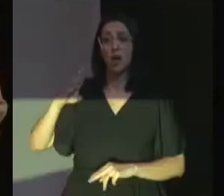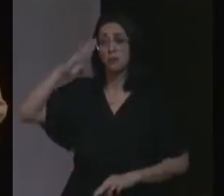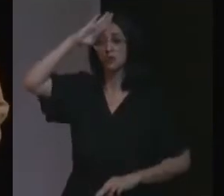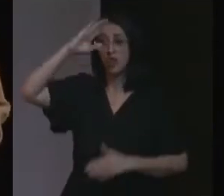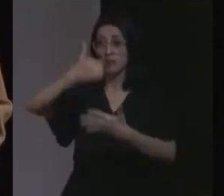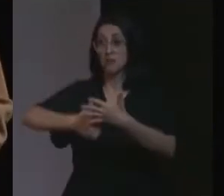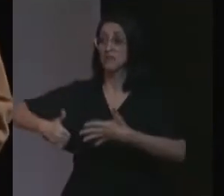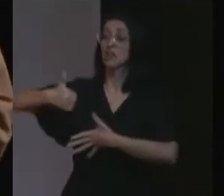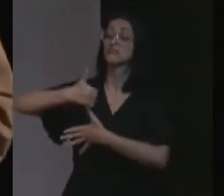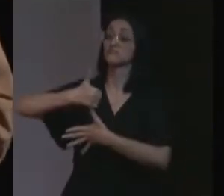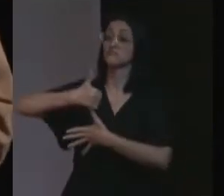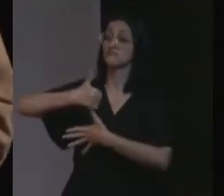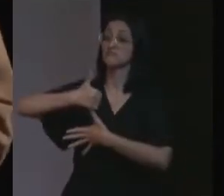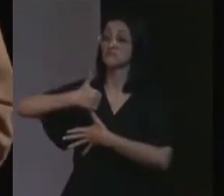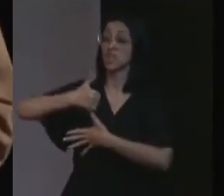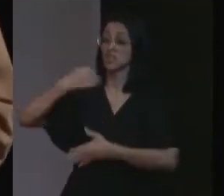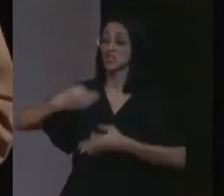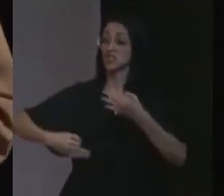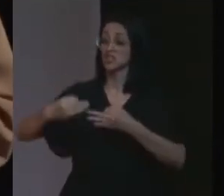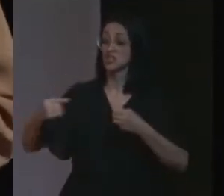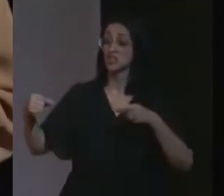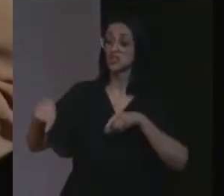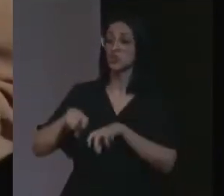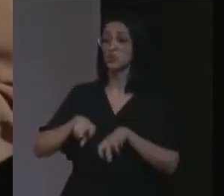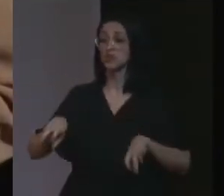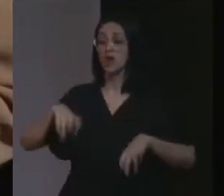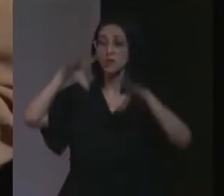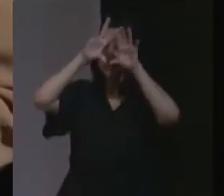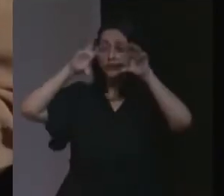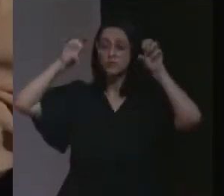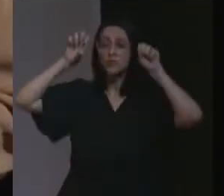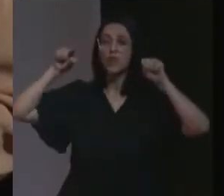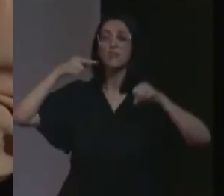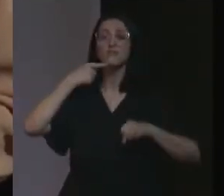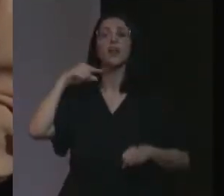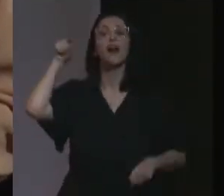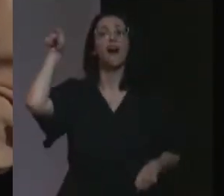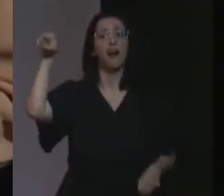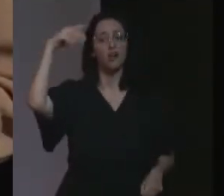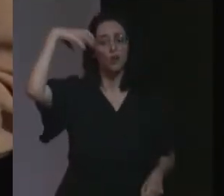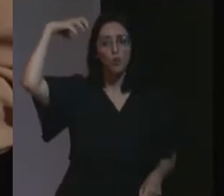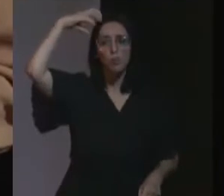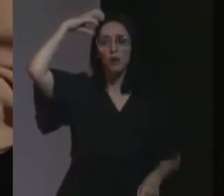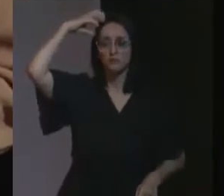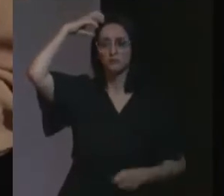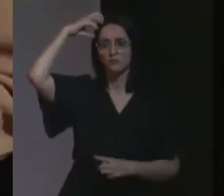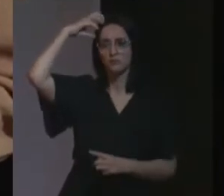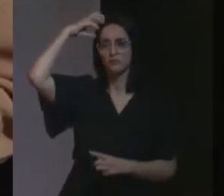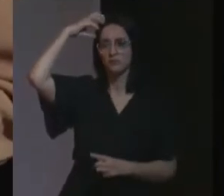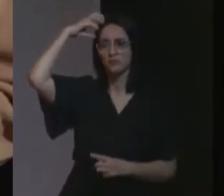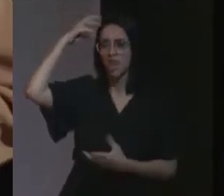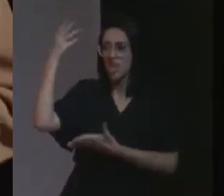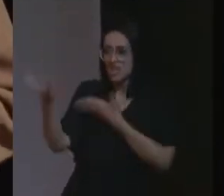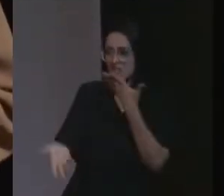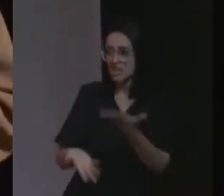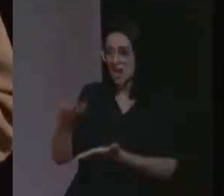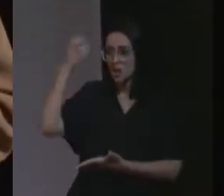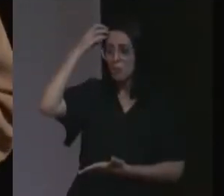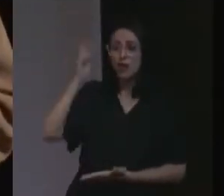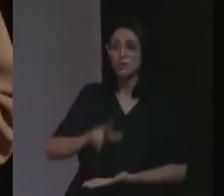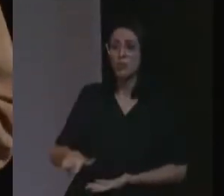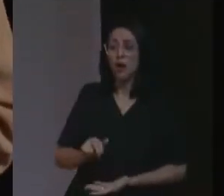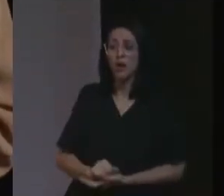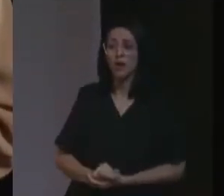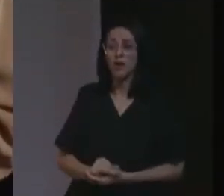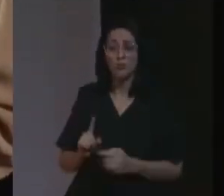privilegiado de estar tendo um júri aqui ainda falando que ele é culpado. Nem ser tratado como culpado ele não é.